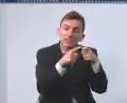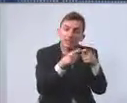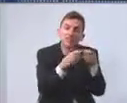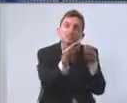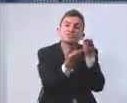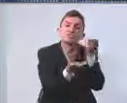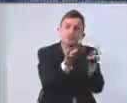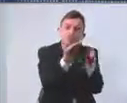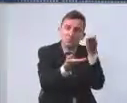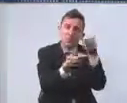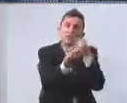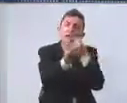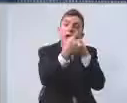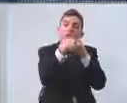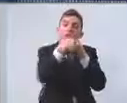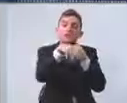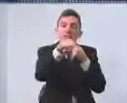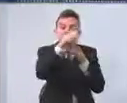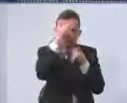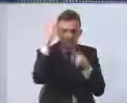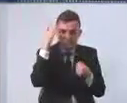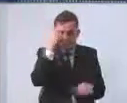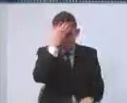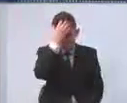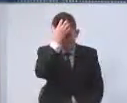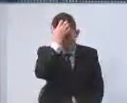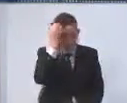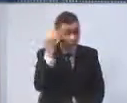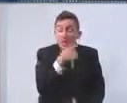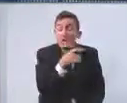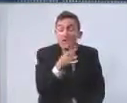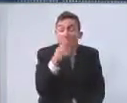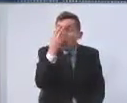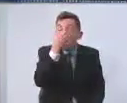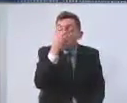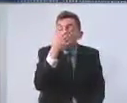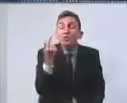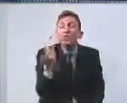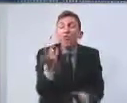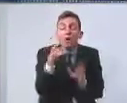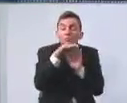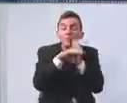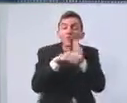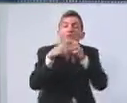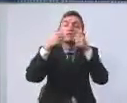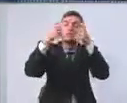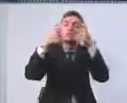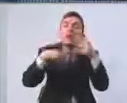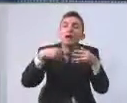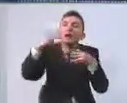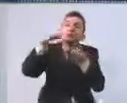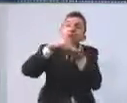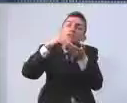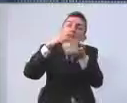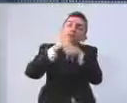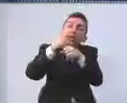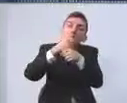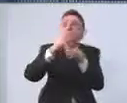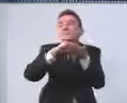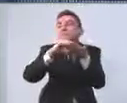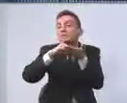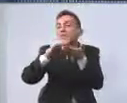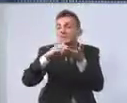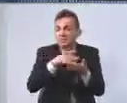Clínica de tratamento e reabilitação. Eu não vi em detalhes o orçamento da Secretaria de Saúde ou de obras para verificar o